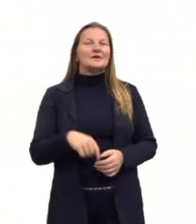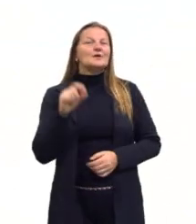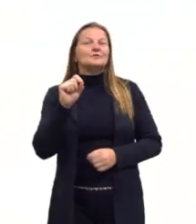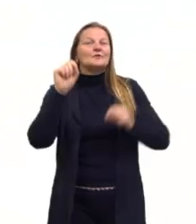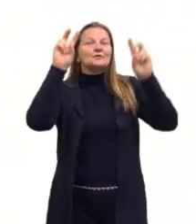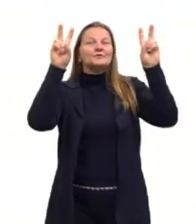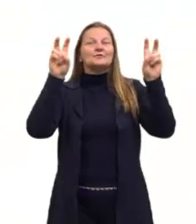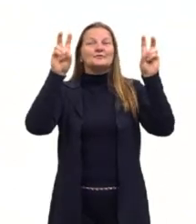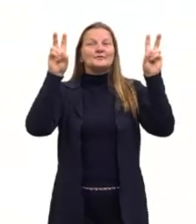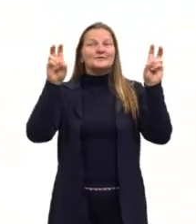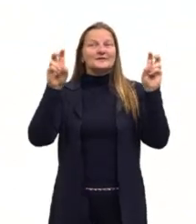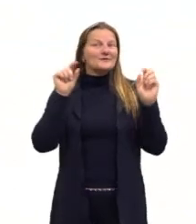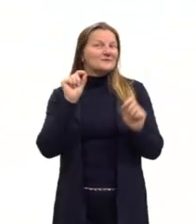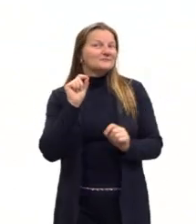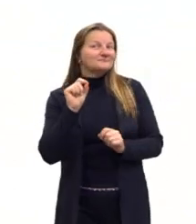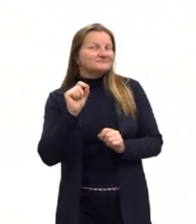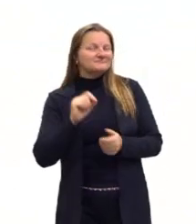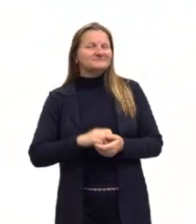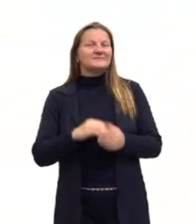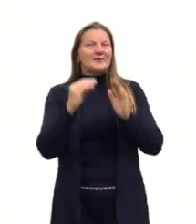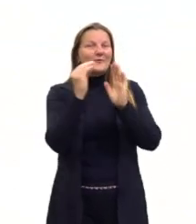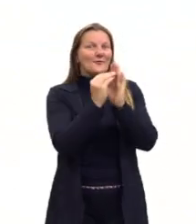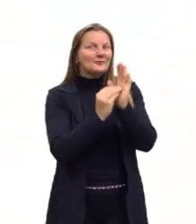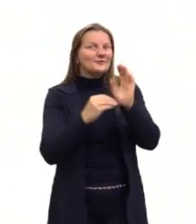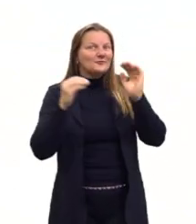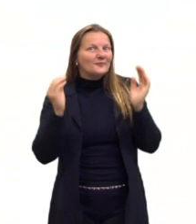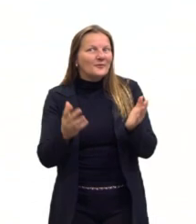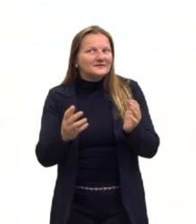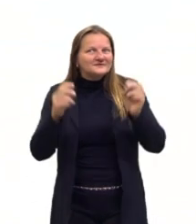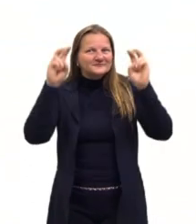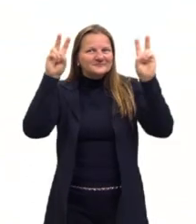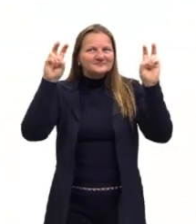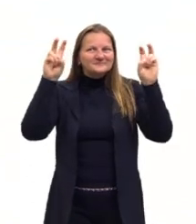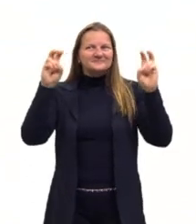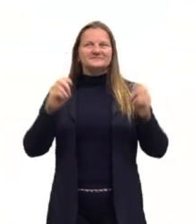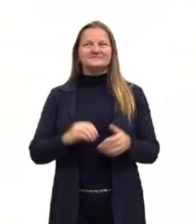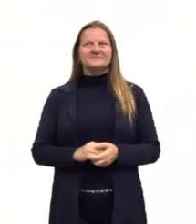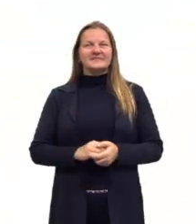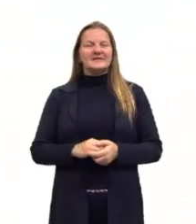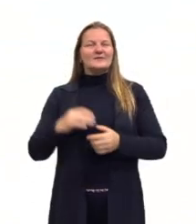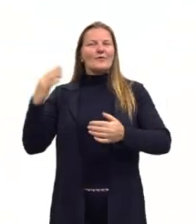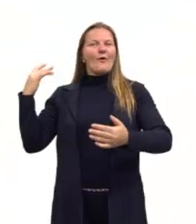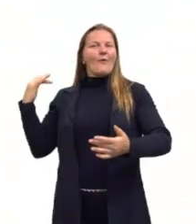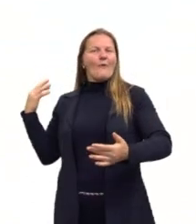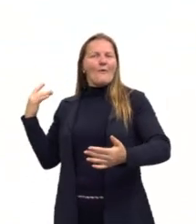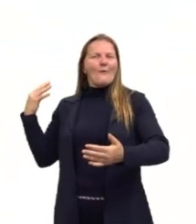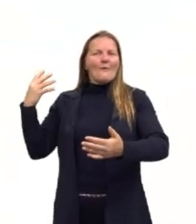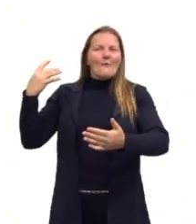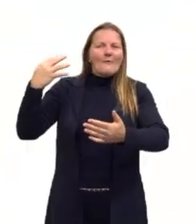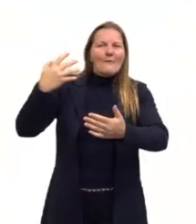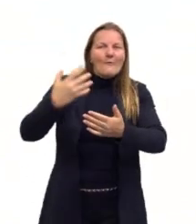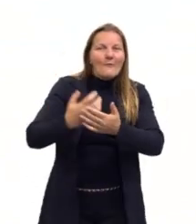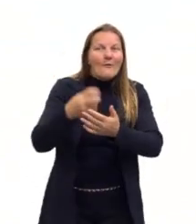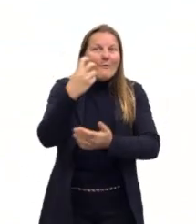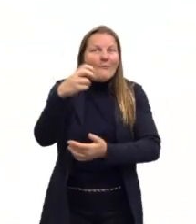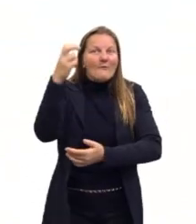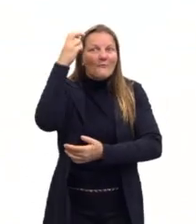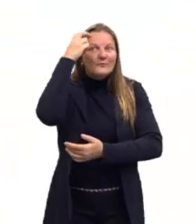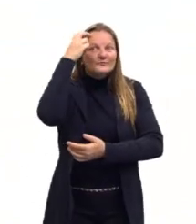ela tem como conteúdo, como assunto que a gente vai falar, bagagem cultural,